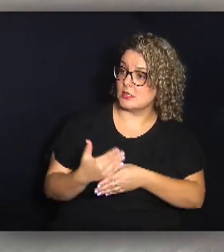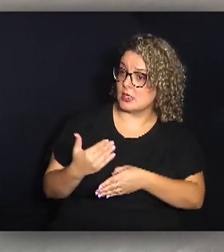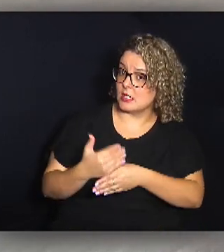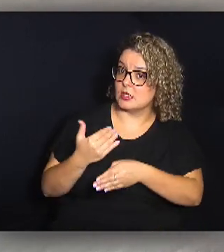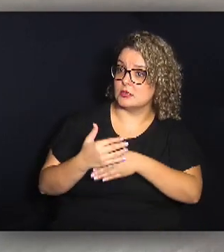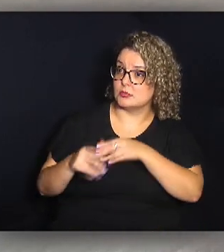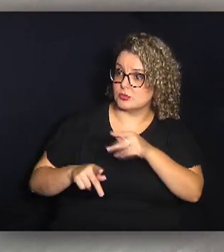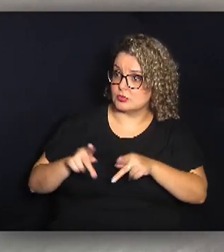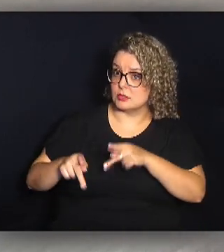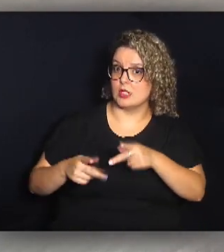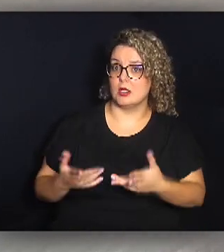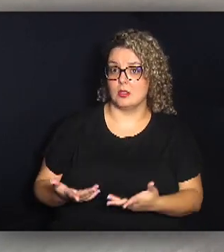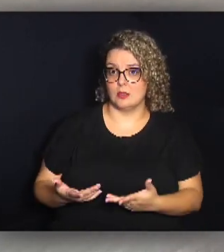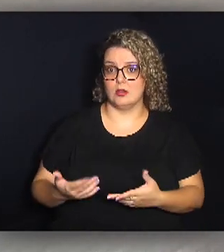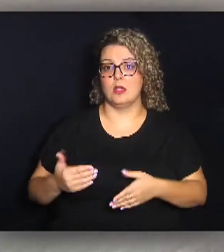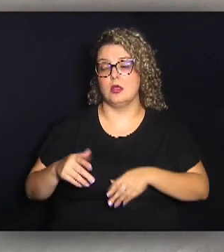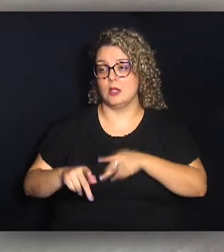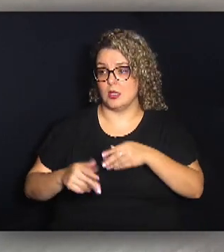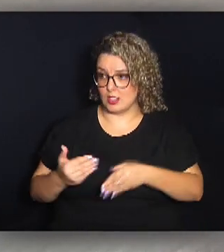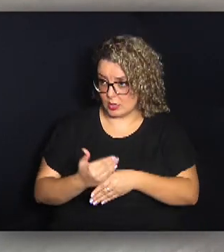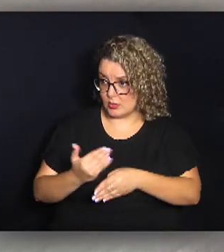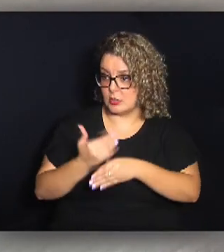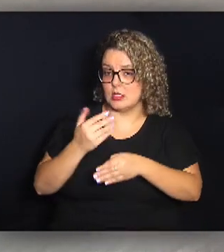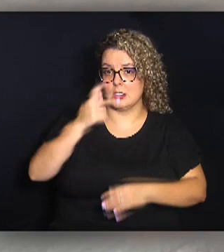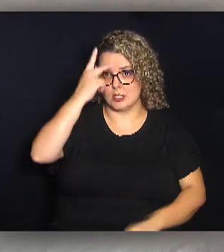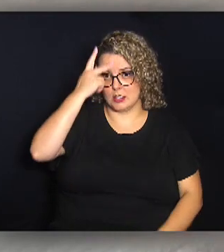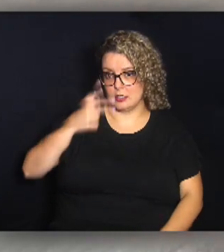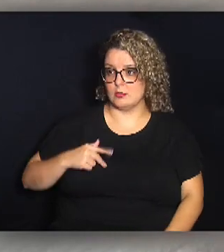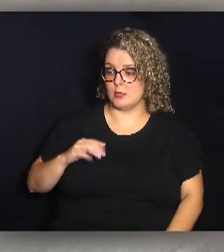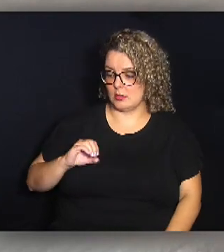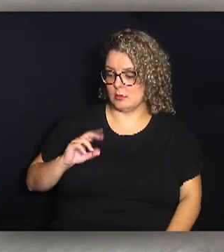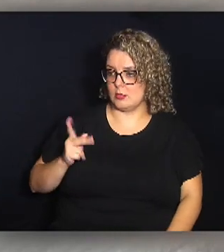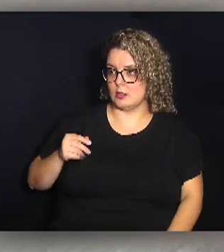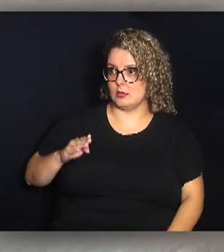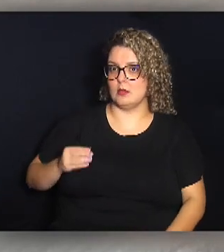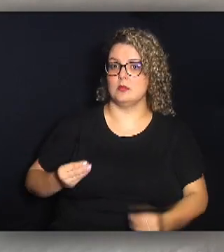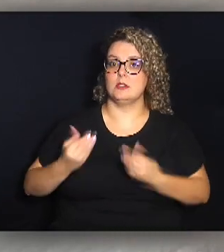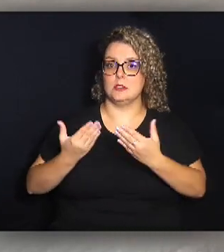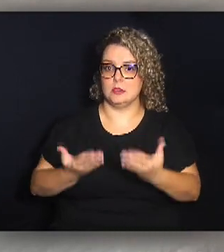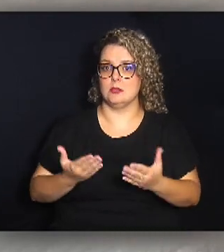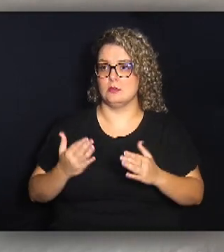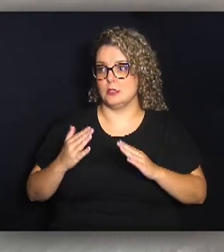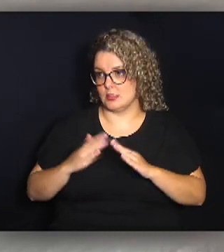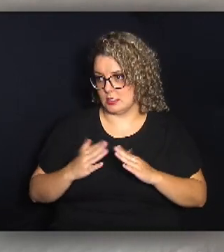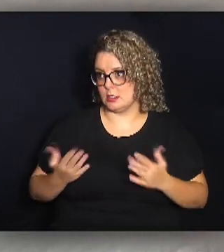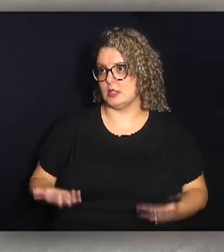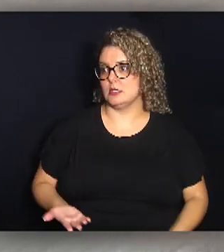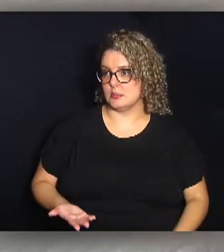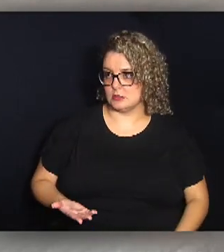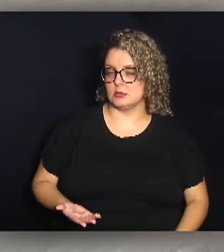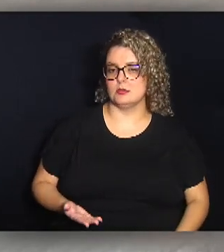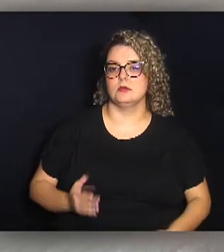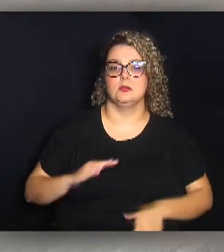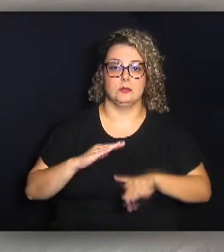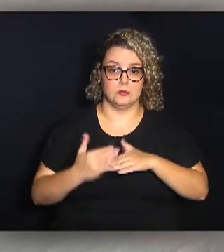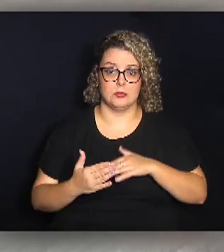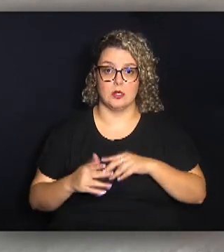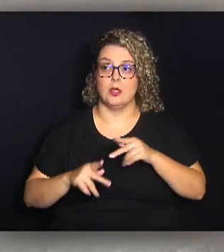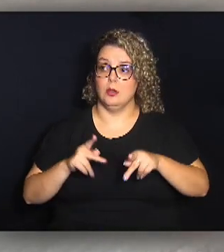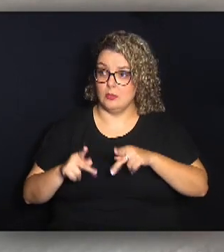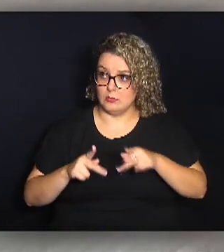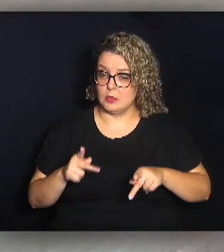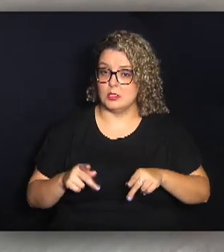populares, aquelas construções que a própria Coab fez a entrega, os bairros de Campinas que são populares